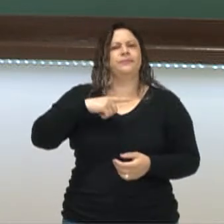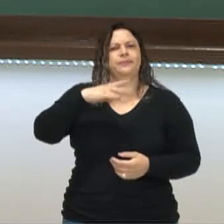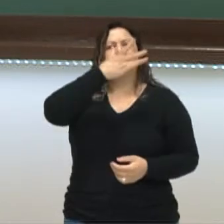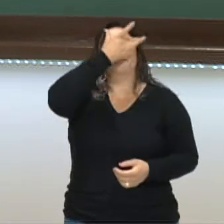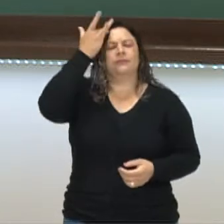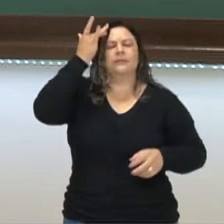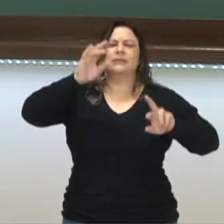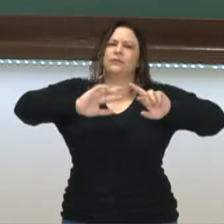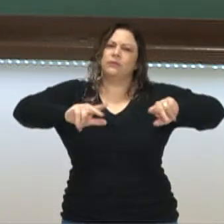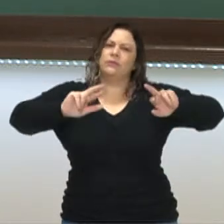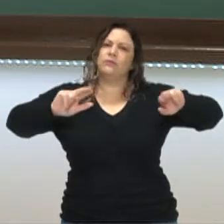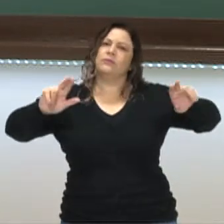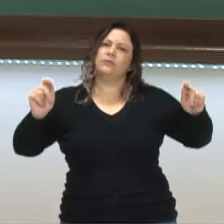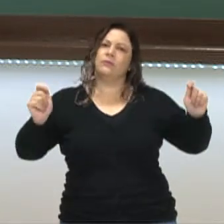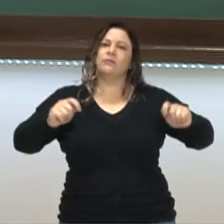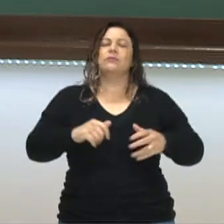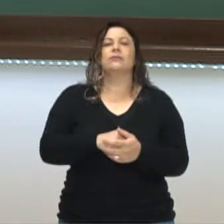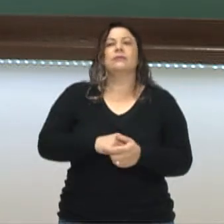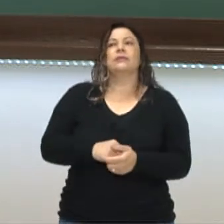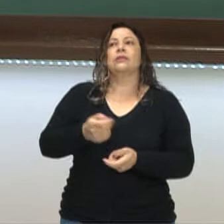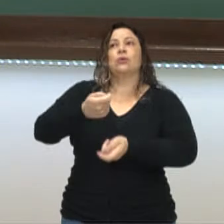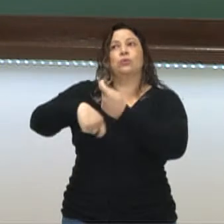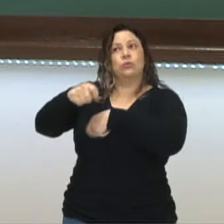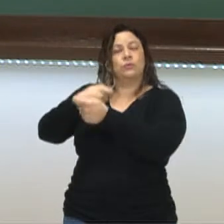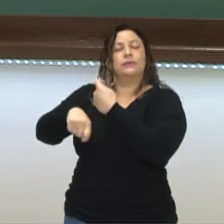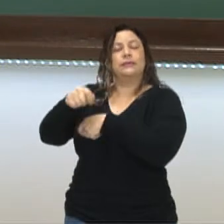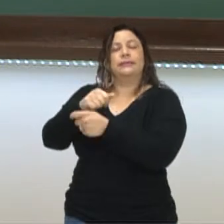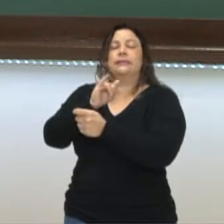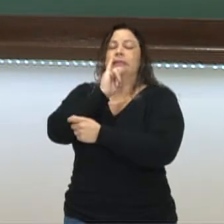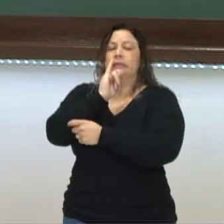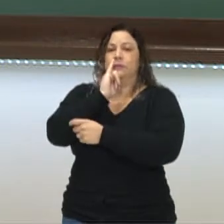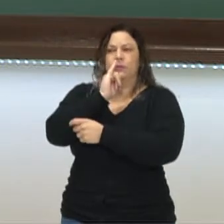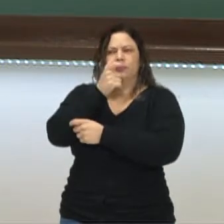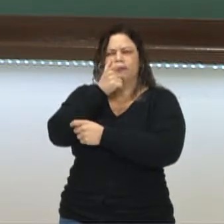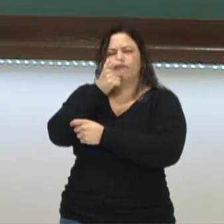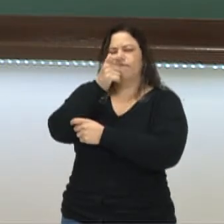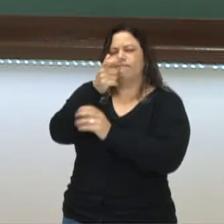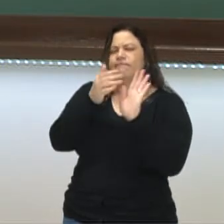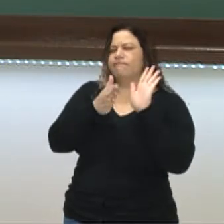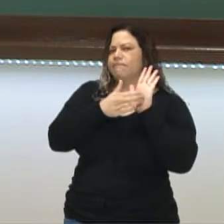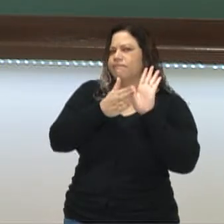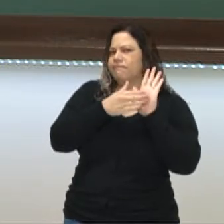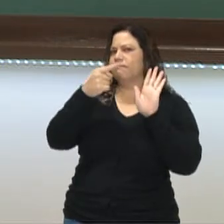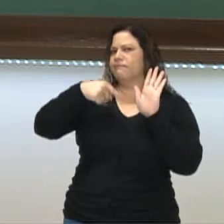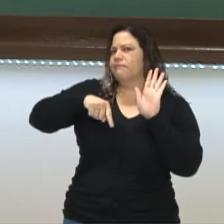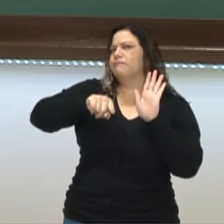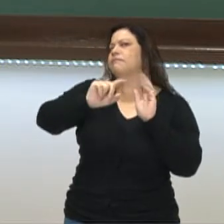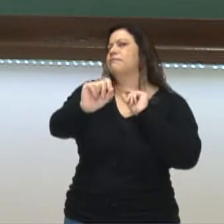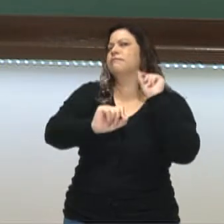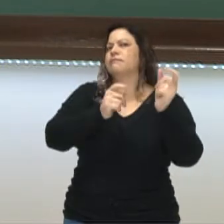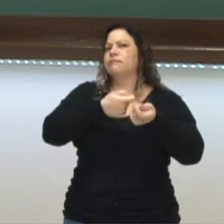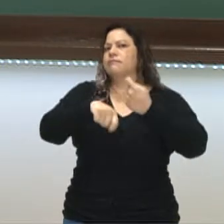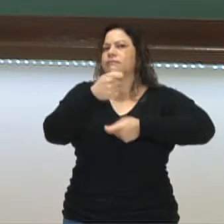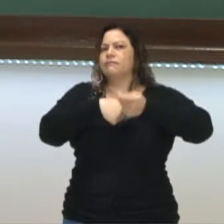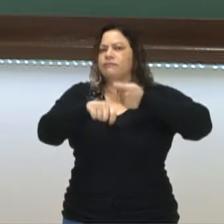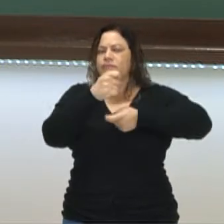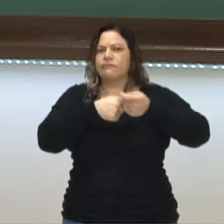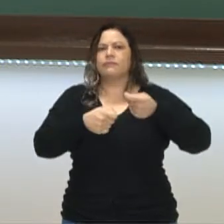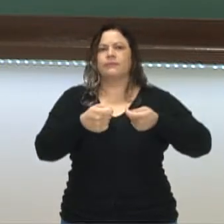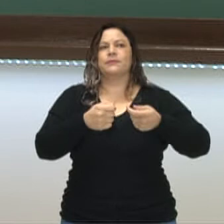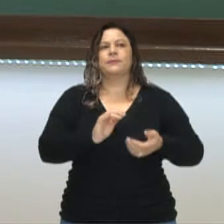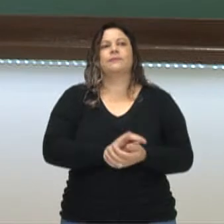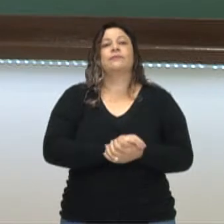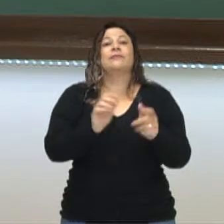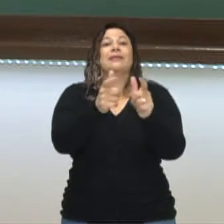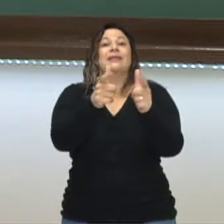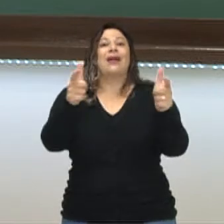As pessoas, os comerciantes, por exemplo, eles tinham o intuito, propósito de ir e comercializar, né?